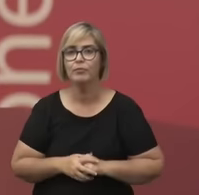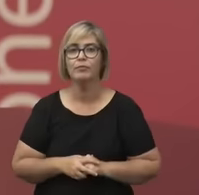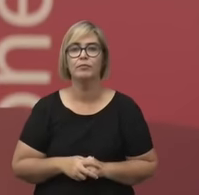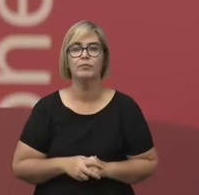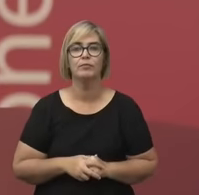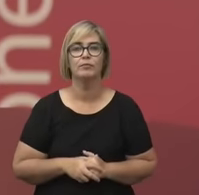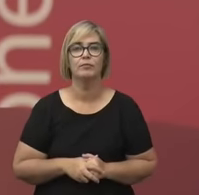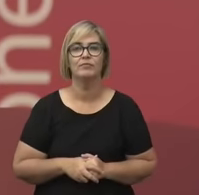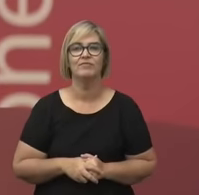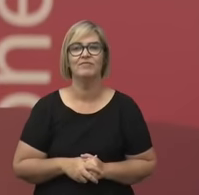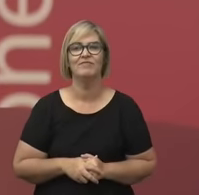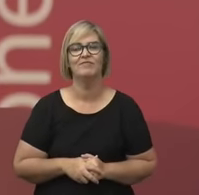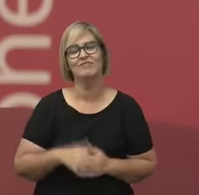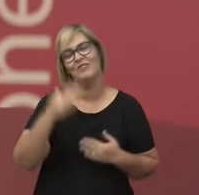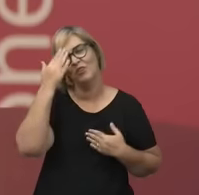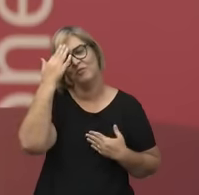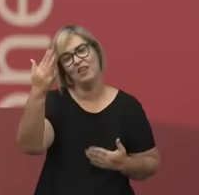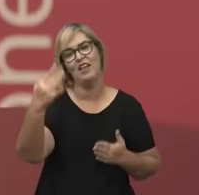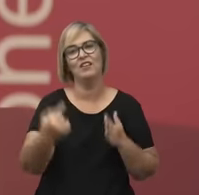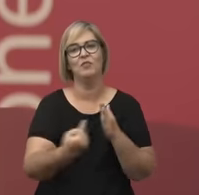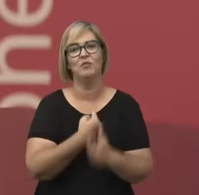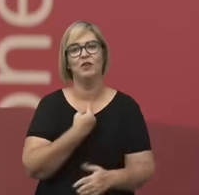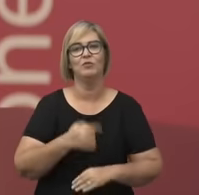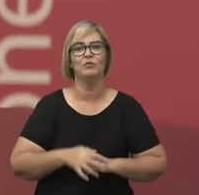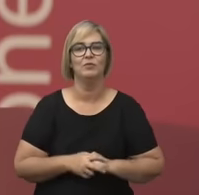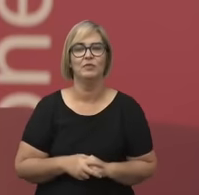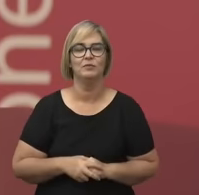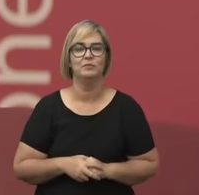Obrigada pela pergunta, Afrodite.